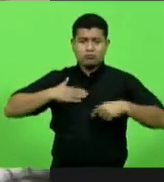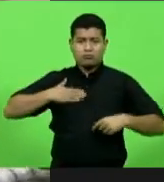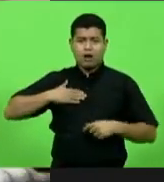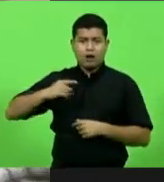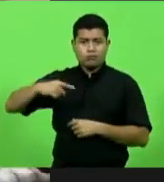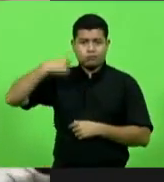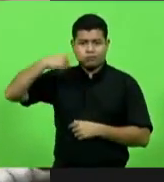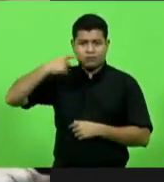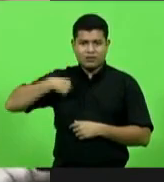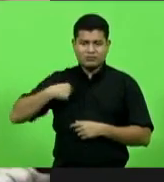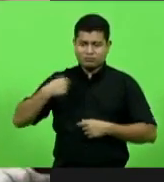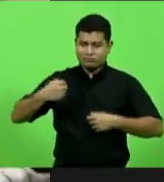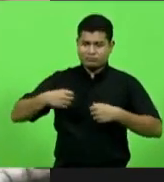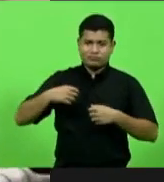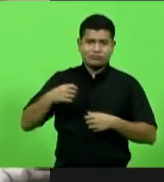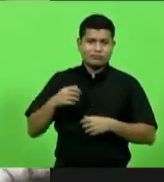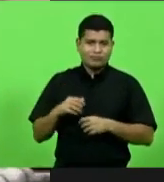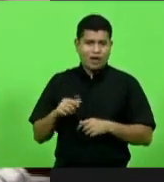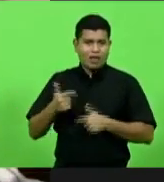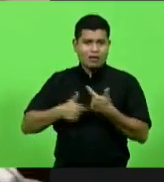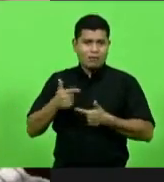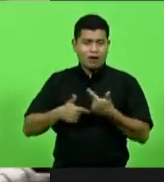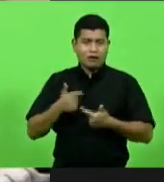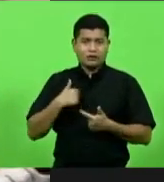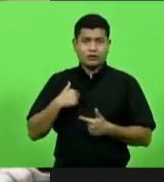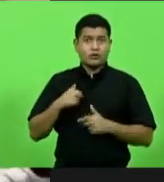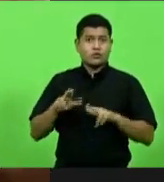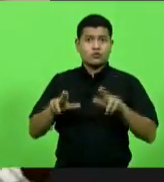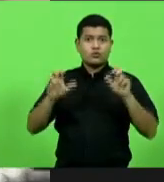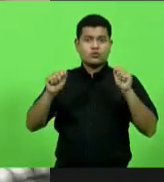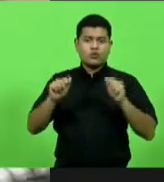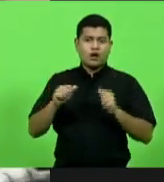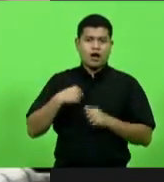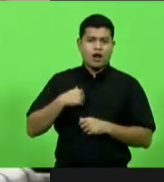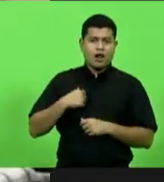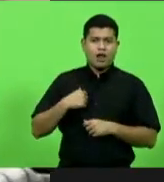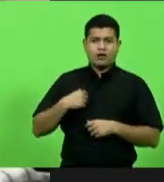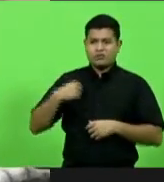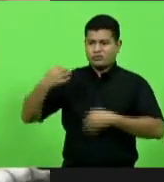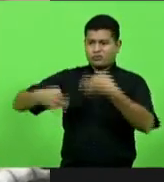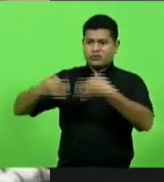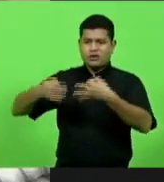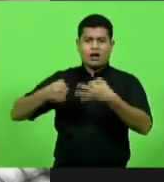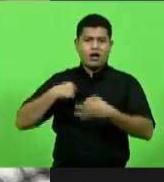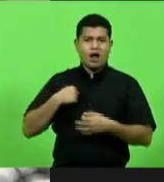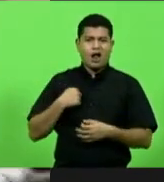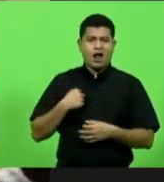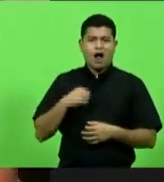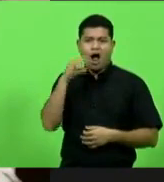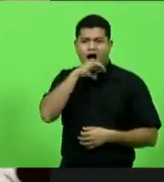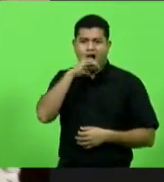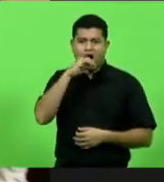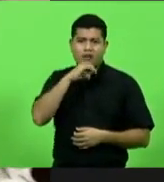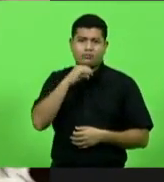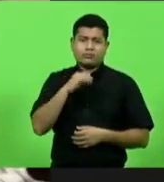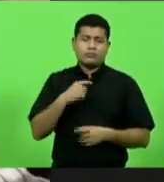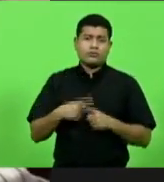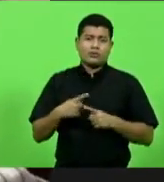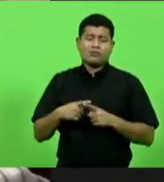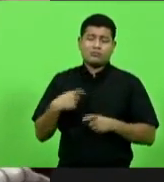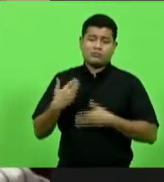mas nunca se faz nada à pressa, no direito. E é porque a pressa é um desastre.